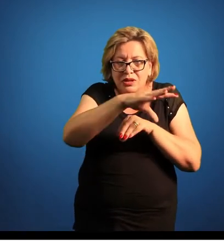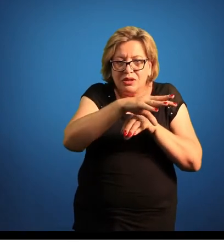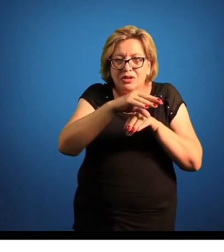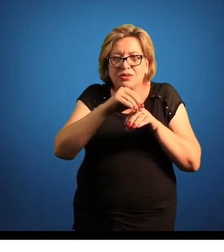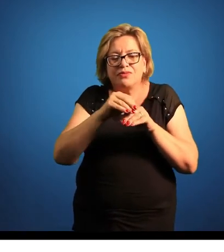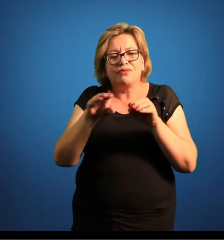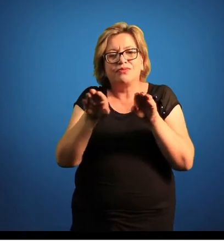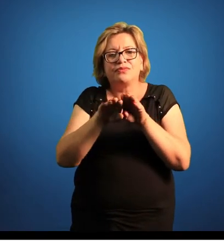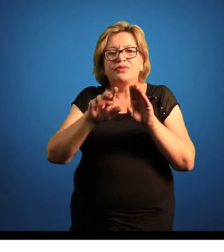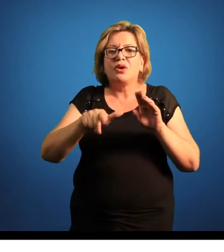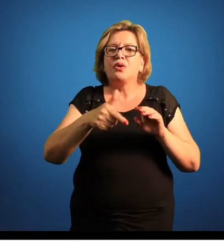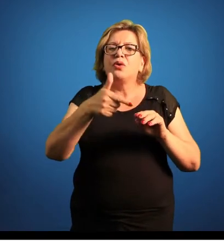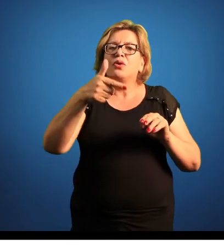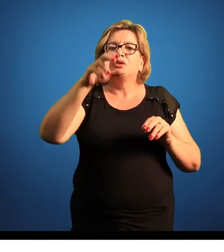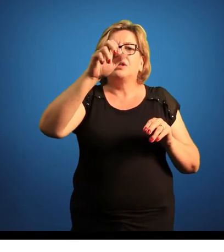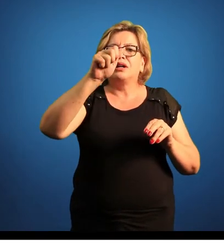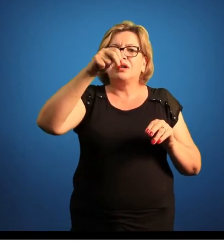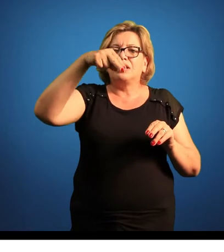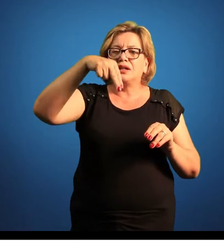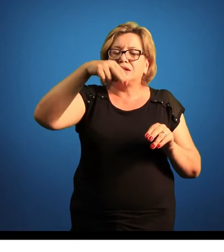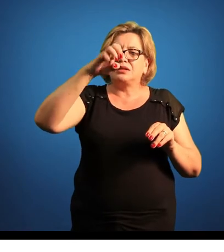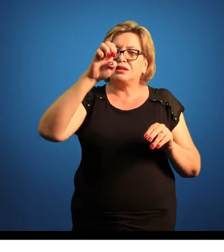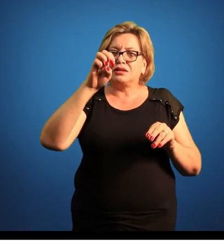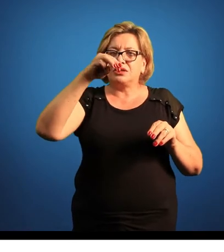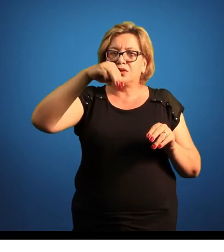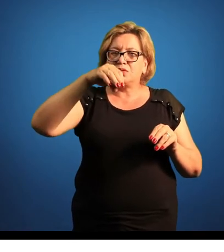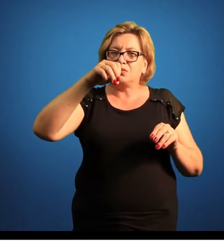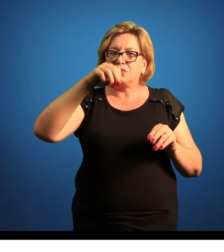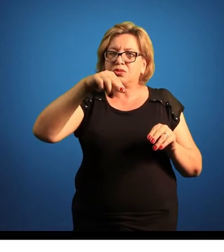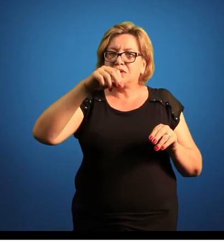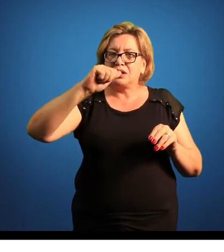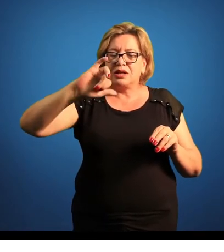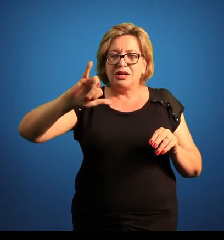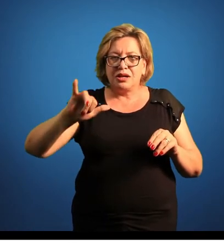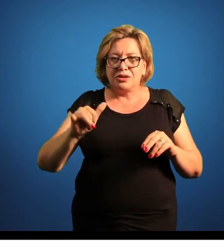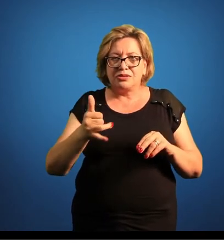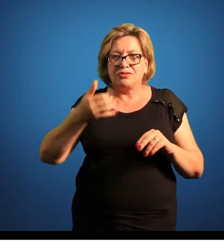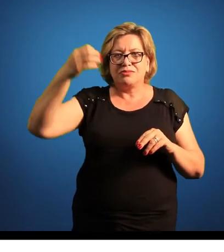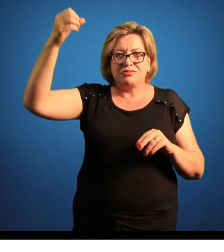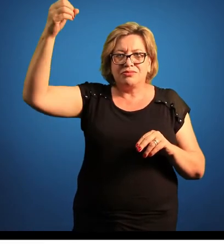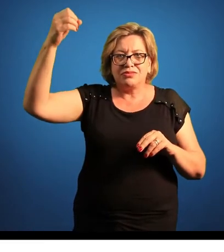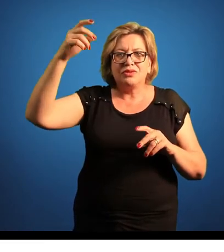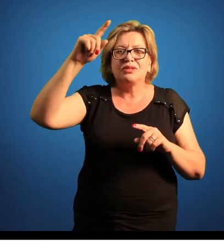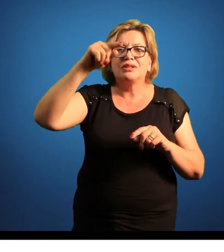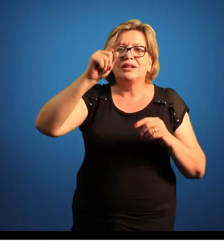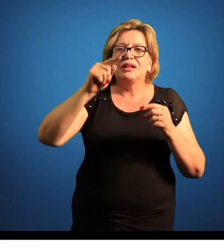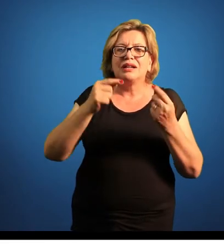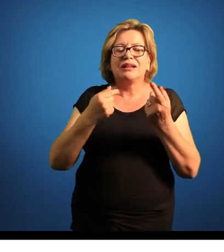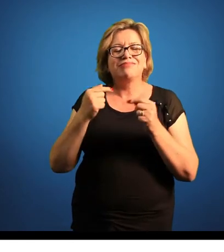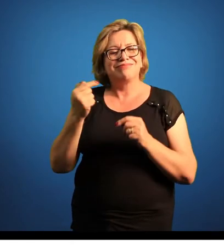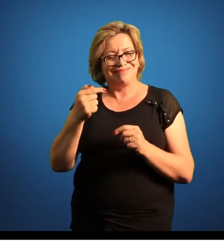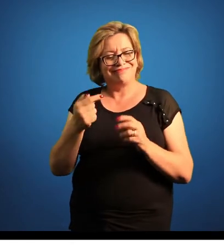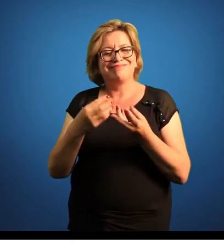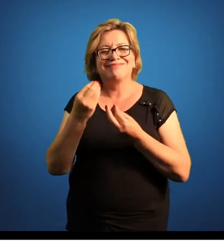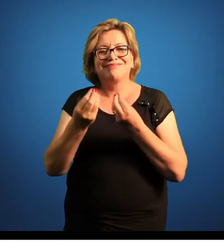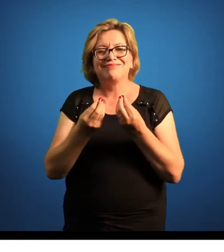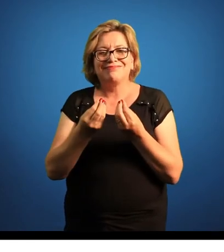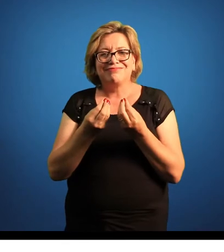Uma outra forma de anêmona, então, que aproveita mais energia luminosa e menos de alimentação são essas anêmonas aqui,